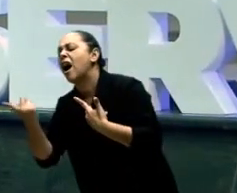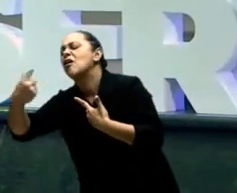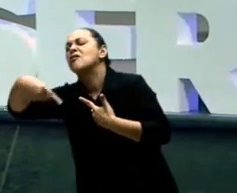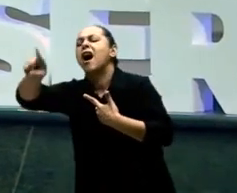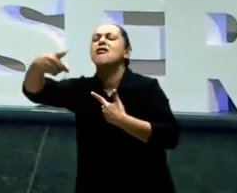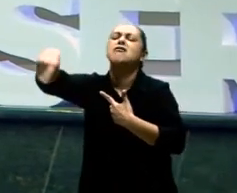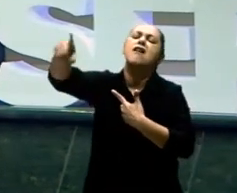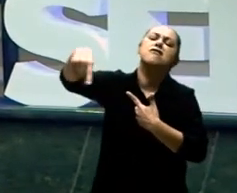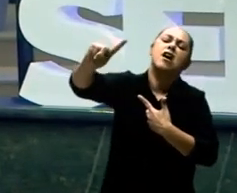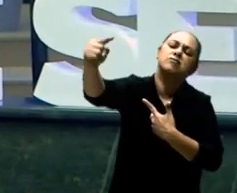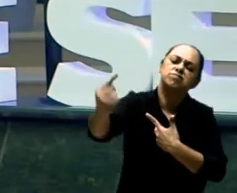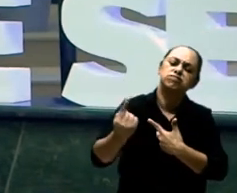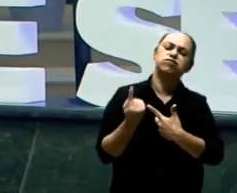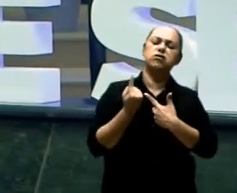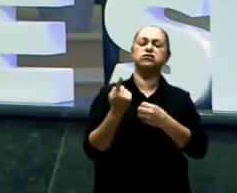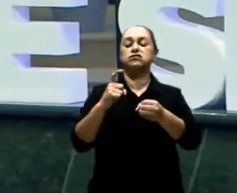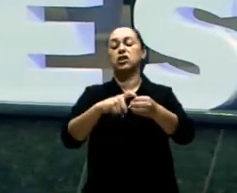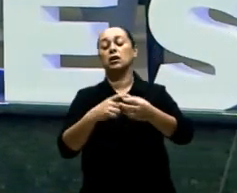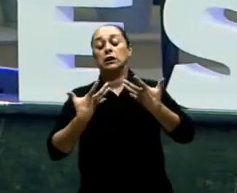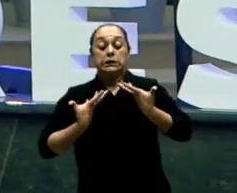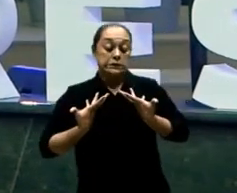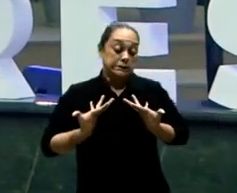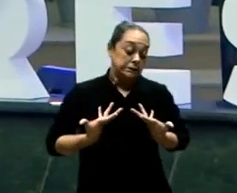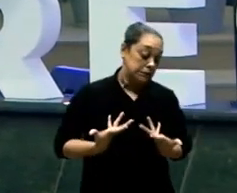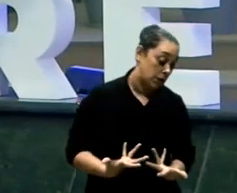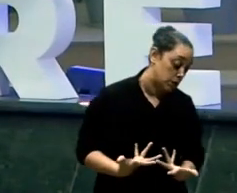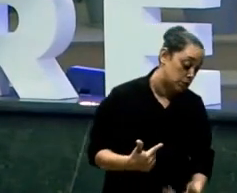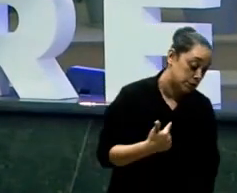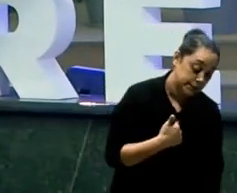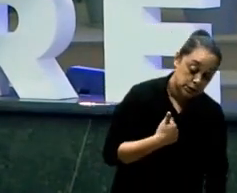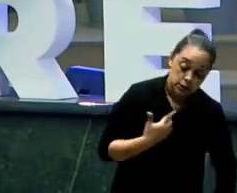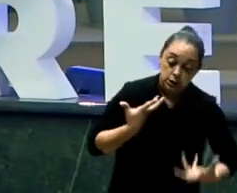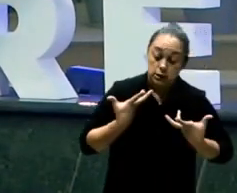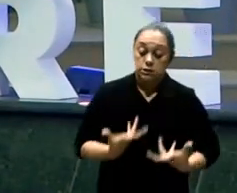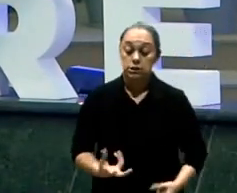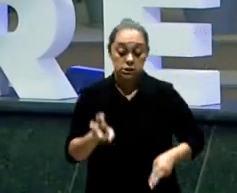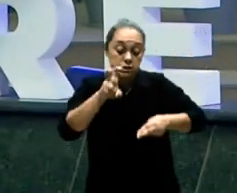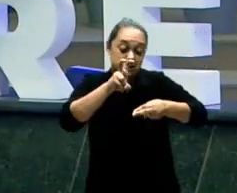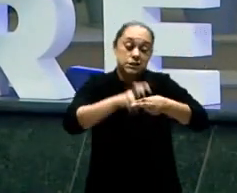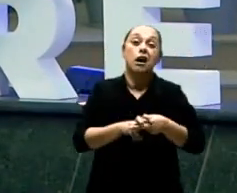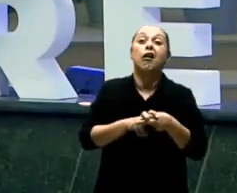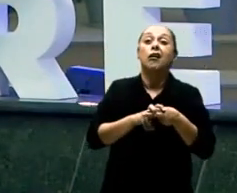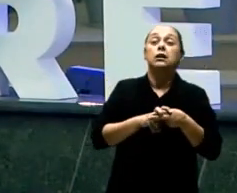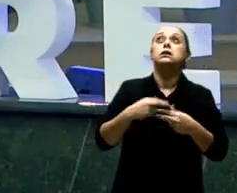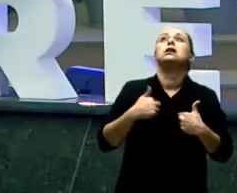lá Joga o berrante Do outro Ele chega Senta no sofá Da sala